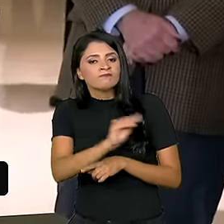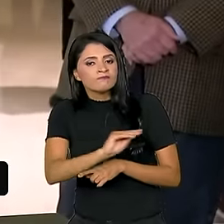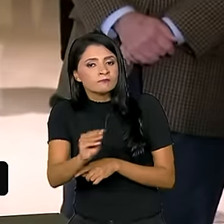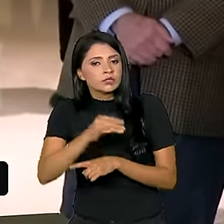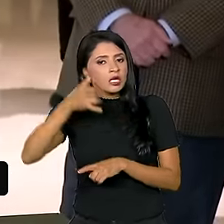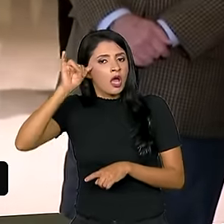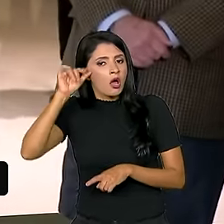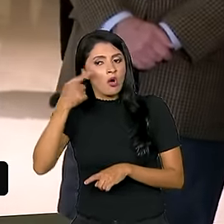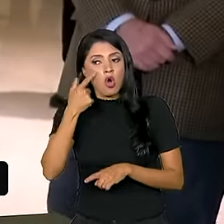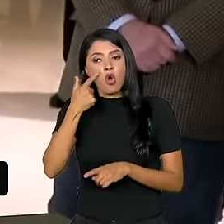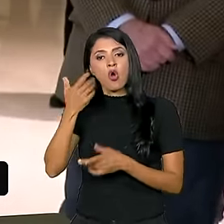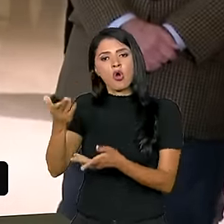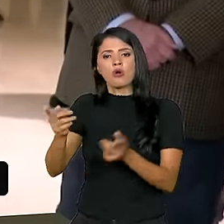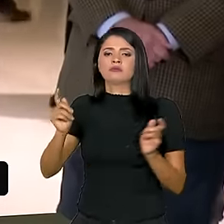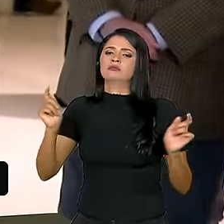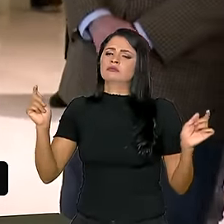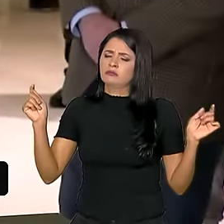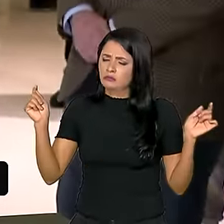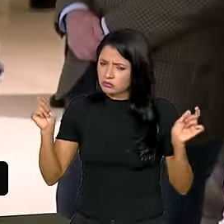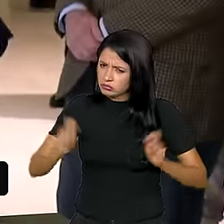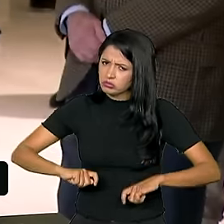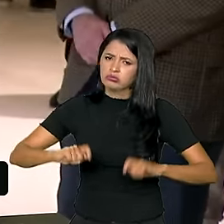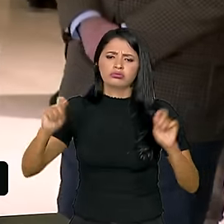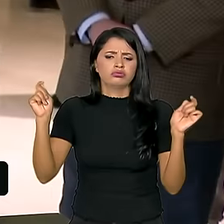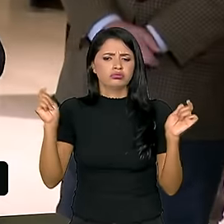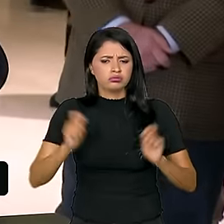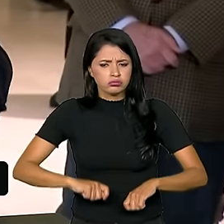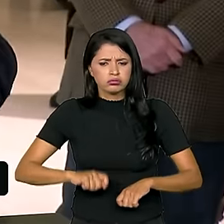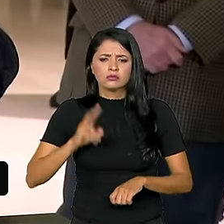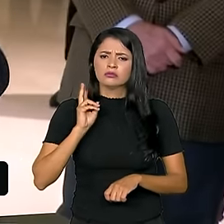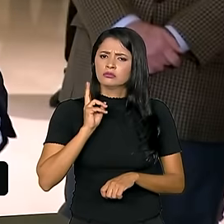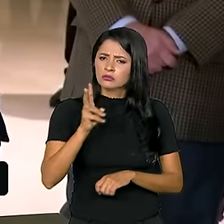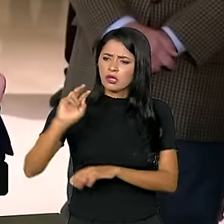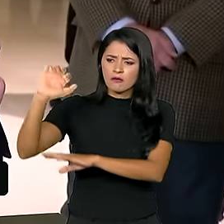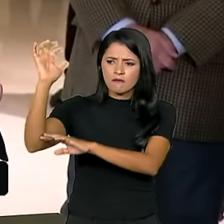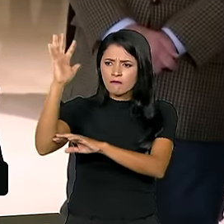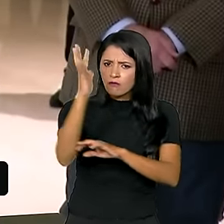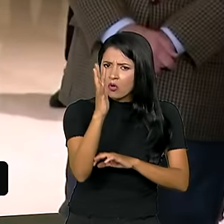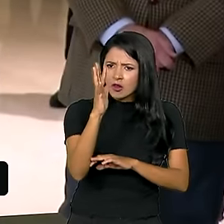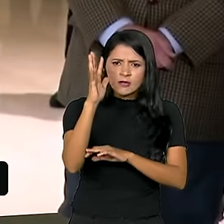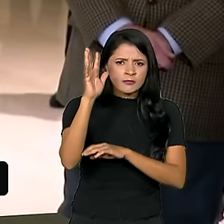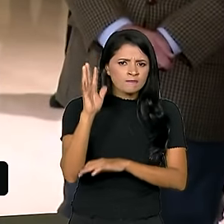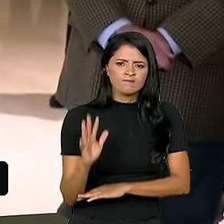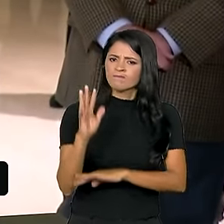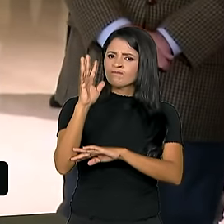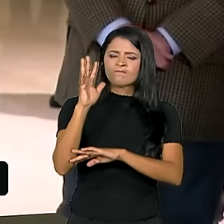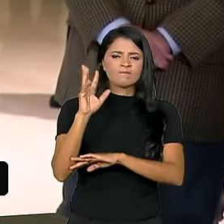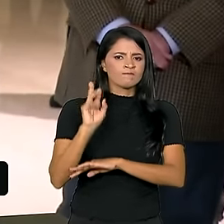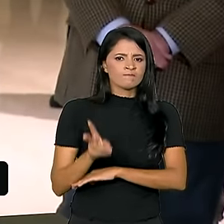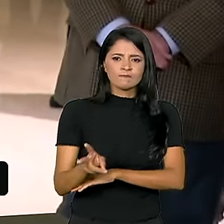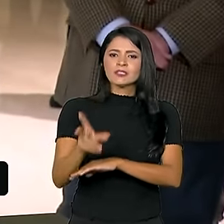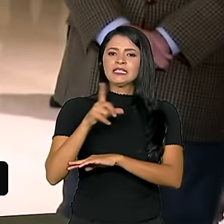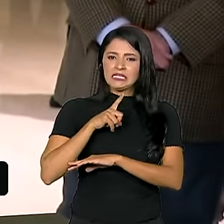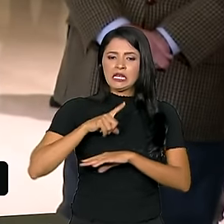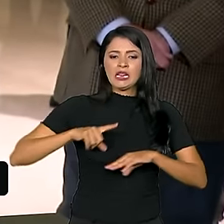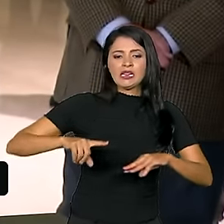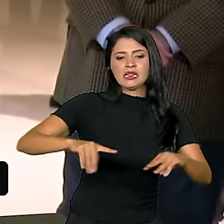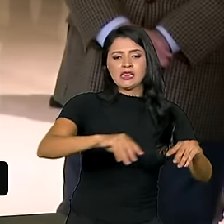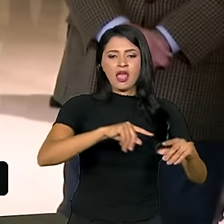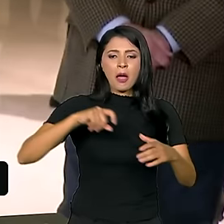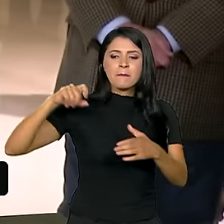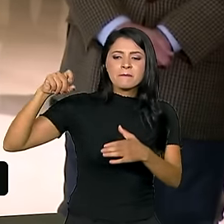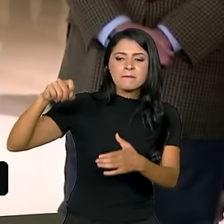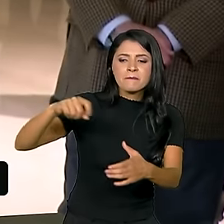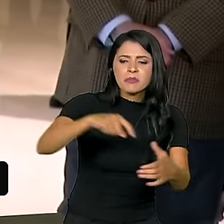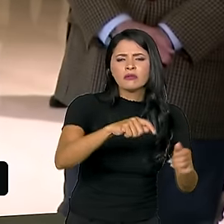mostrar que é plenamente possível a gente manter a floresta intacta e a gente ter terra para a gente plantar o que